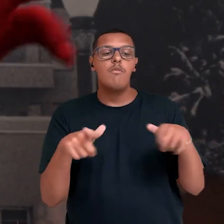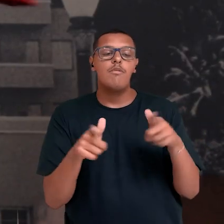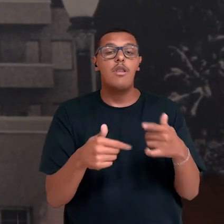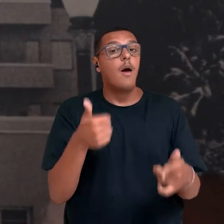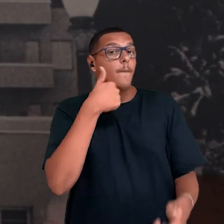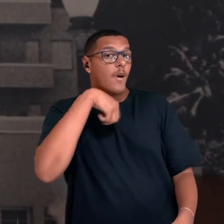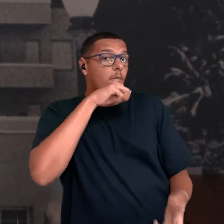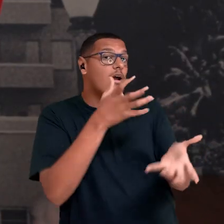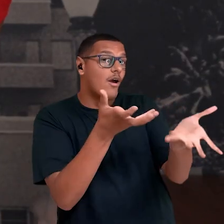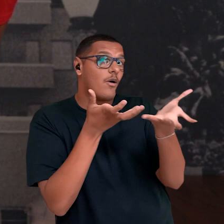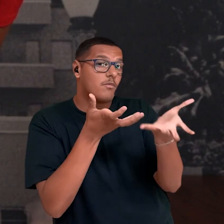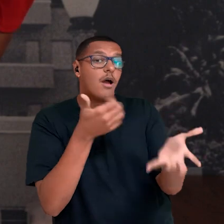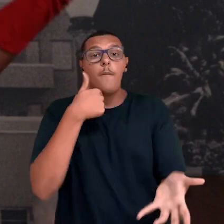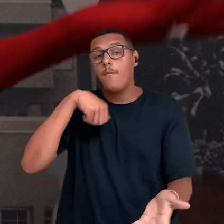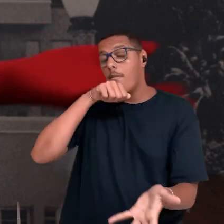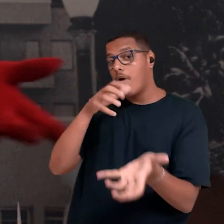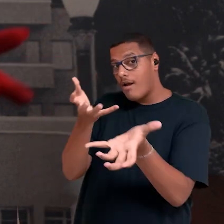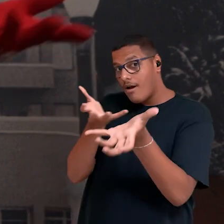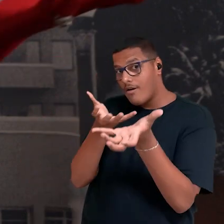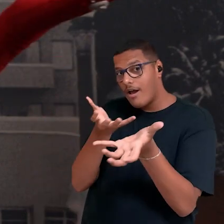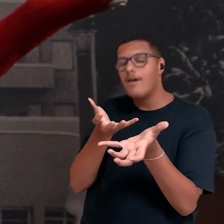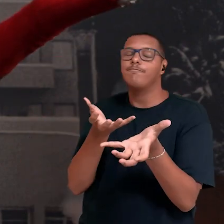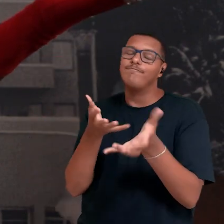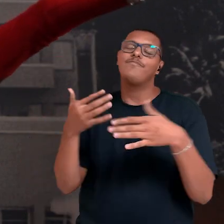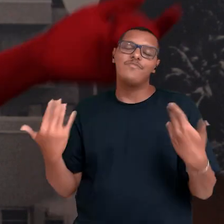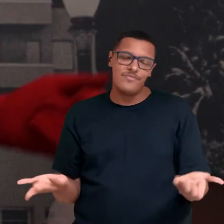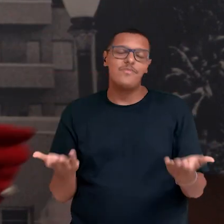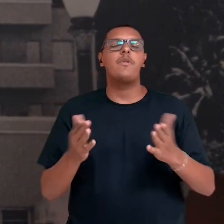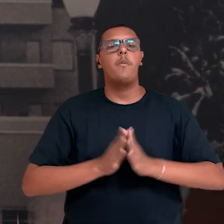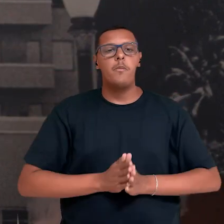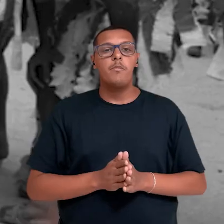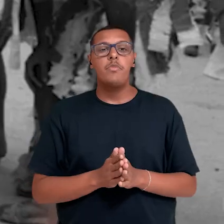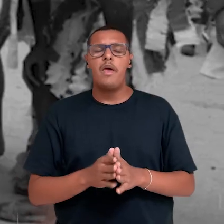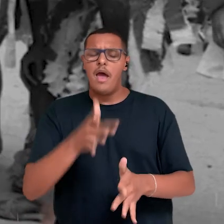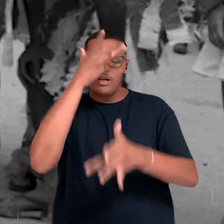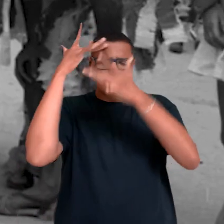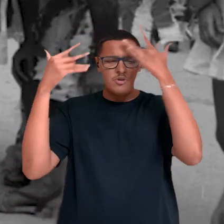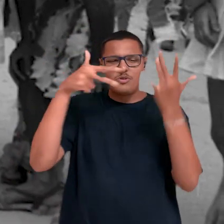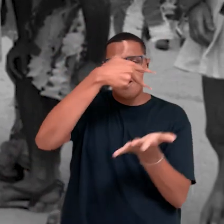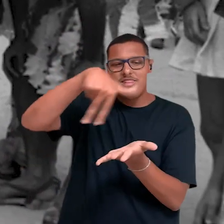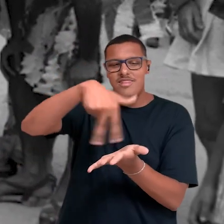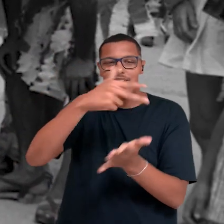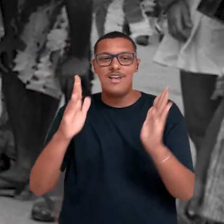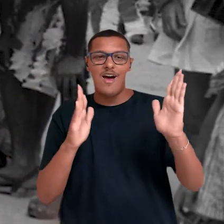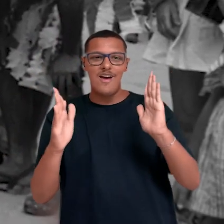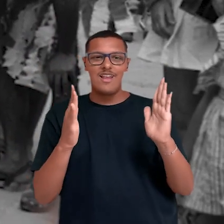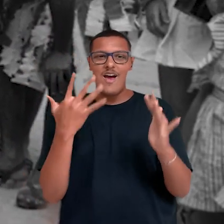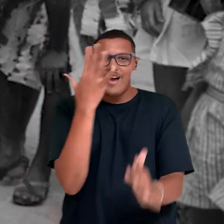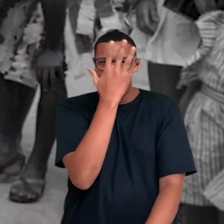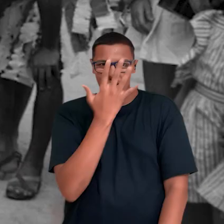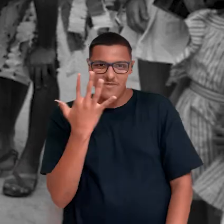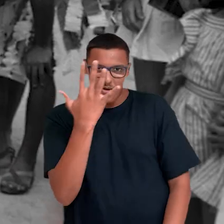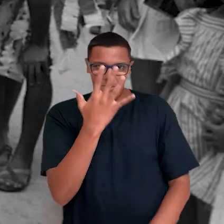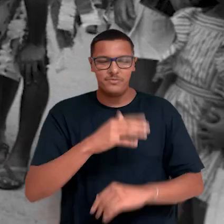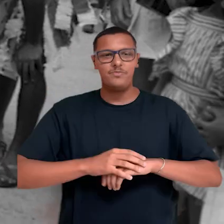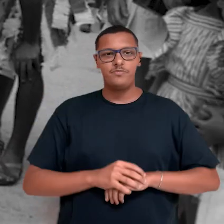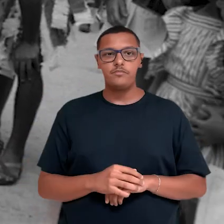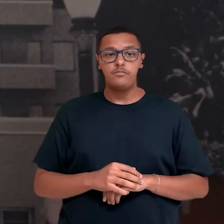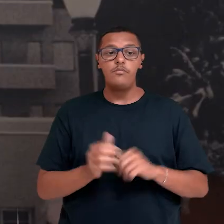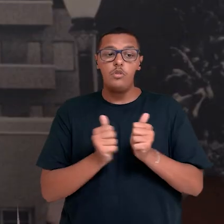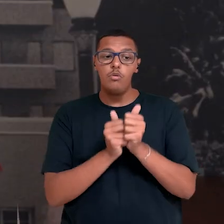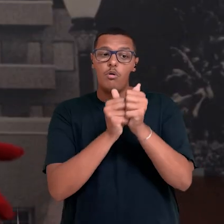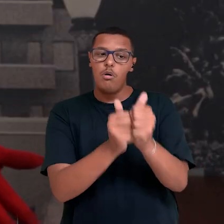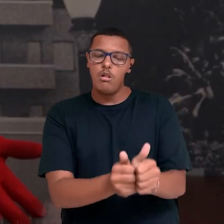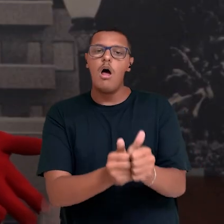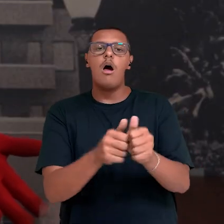marchinha Mamãe, eu quero, mamãe, eu quero, que já colocava todo mundo para dançar na época do Carnaval.